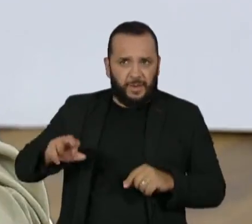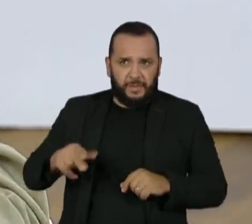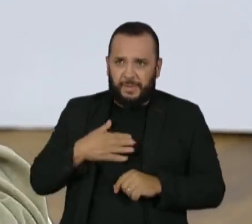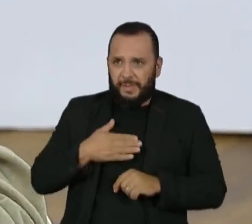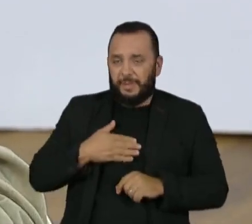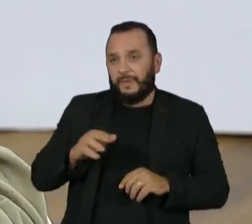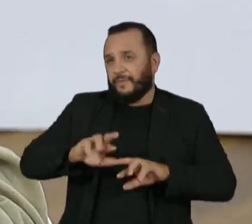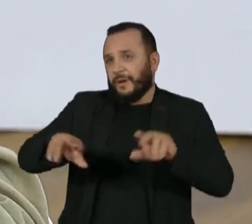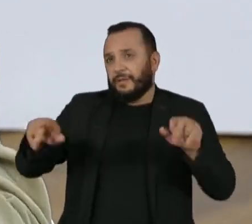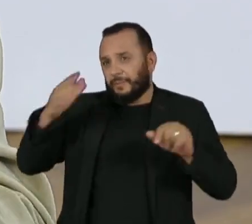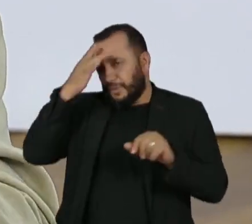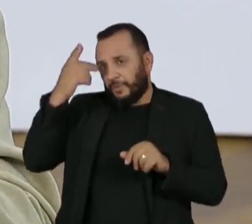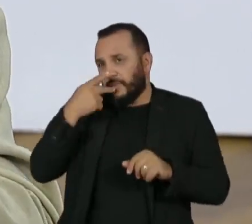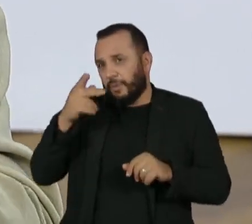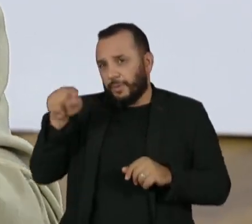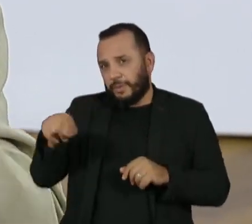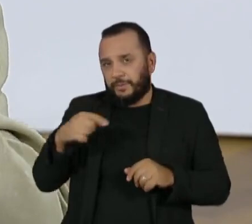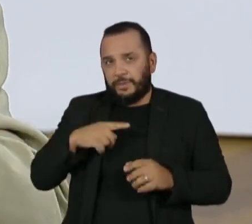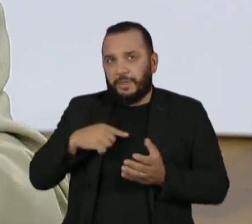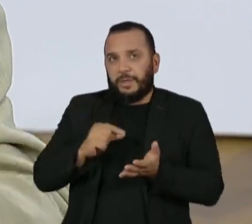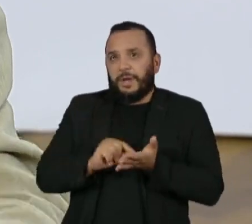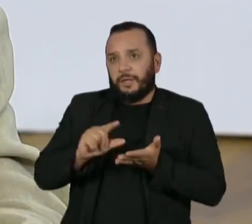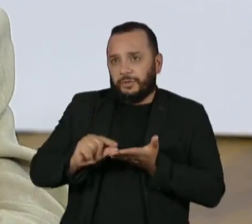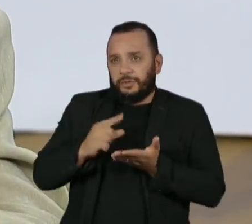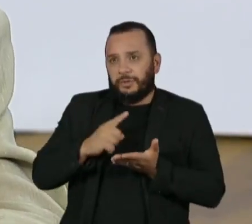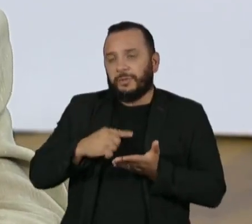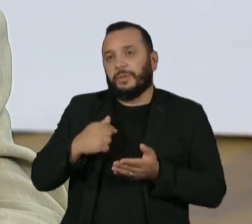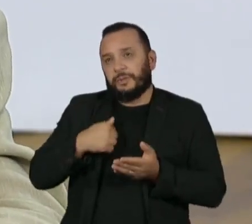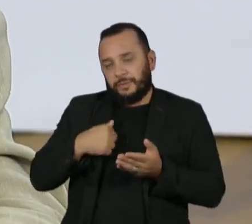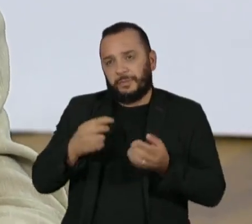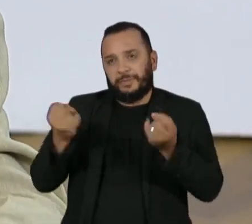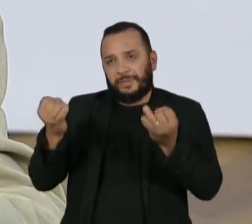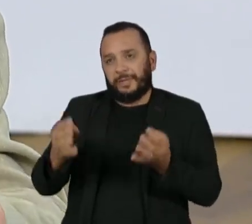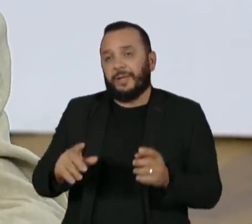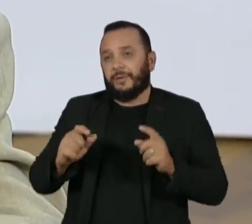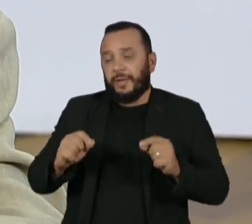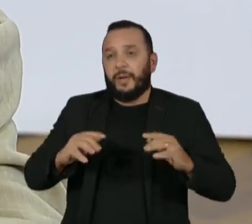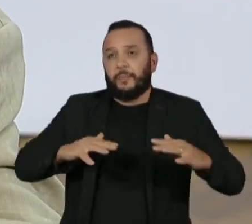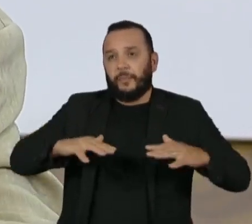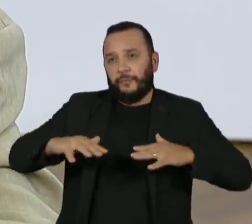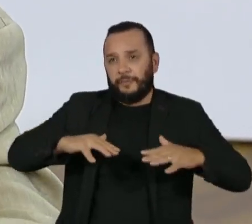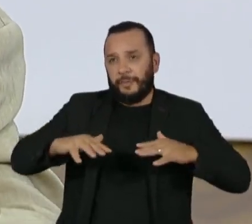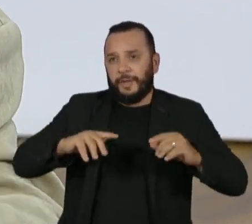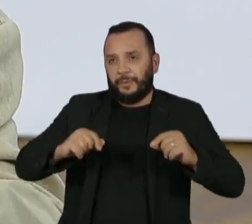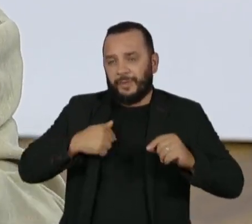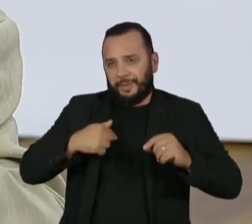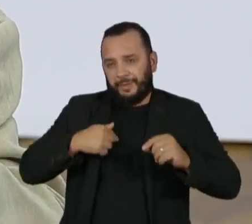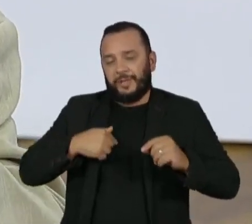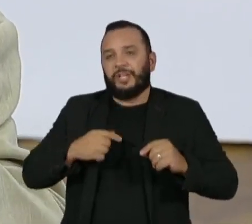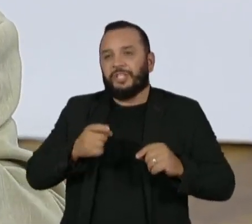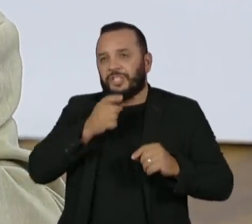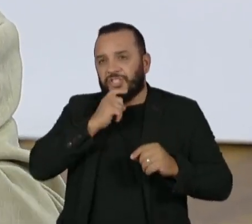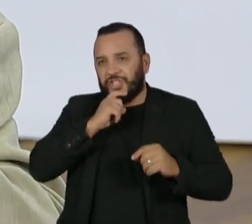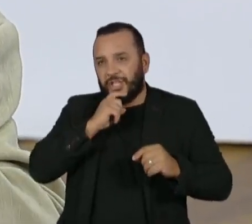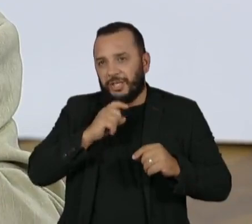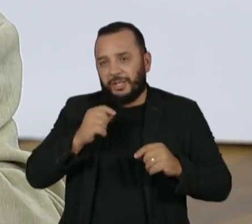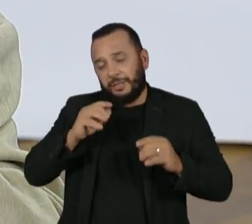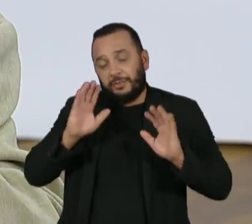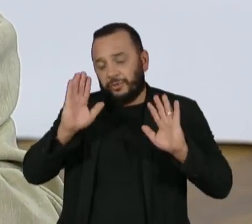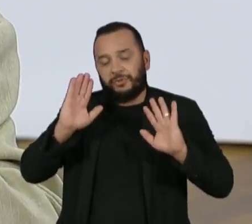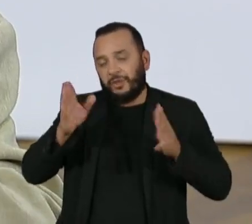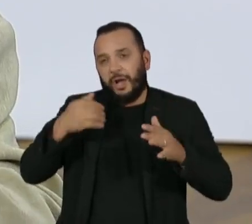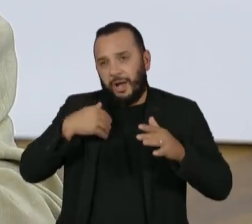Se não me falha a memória, naquele artigo falaram em movimentos de placas tectônicas, né? Justamente, o que está